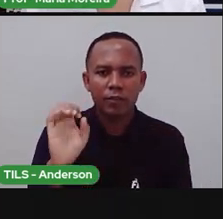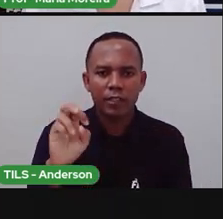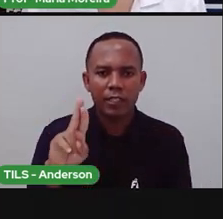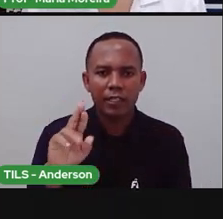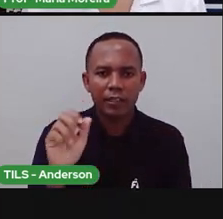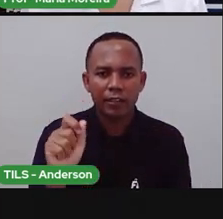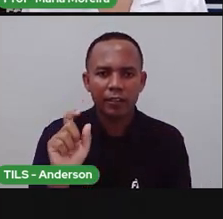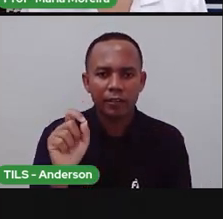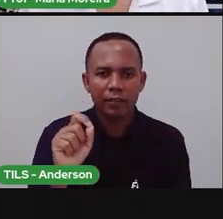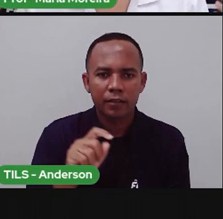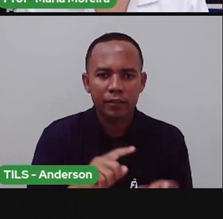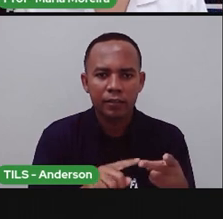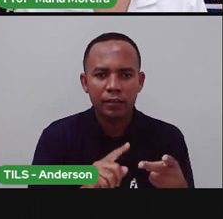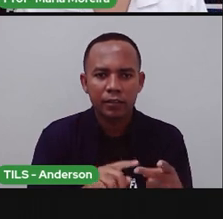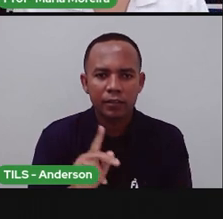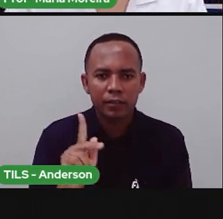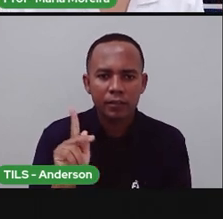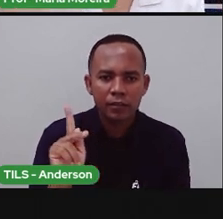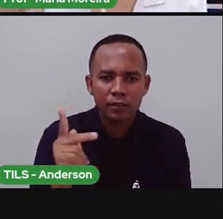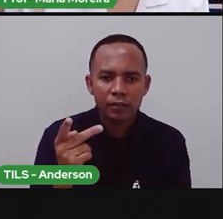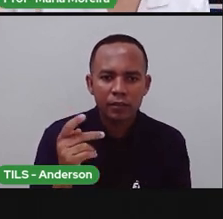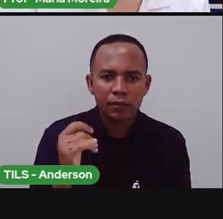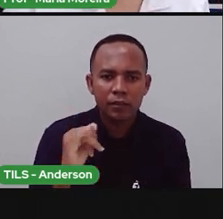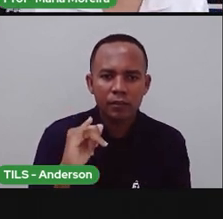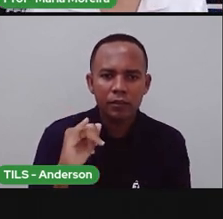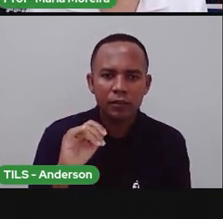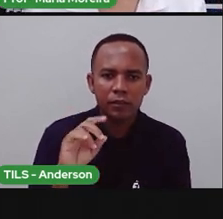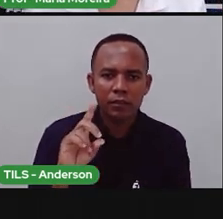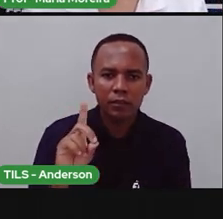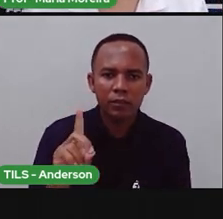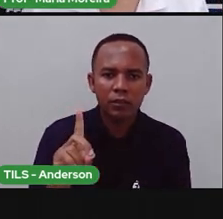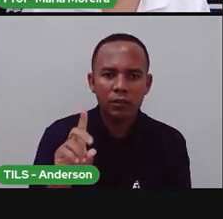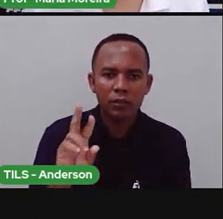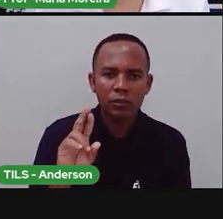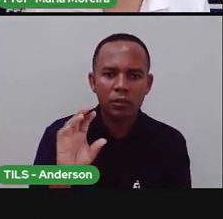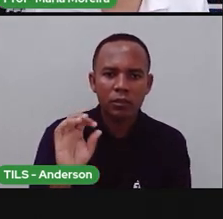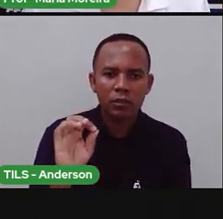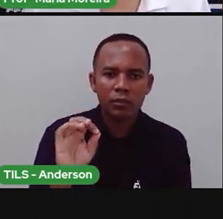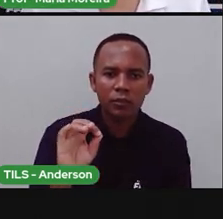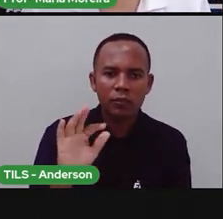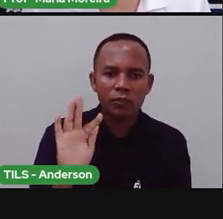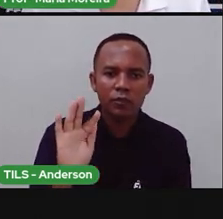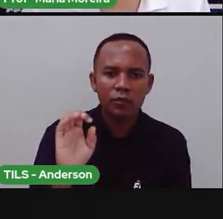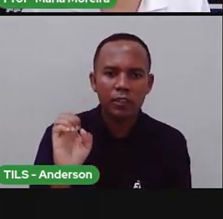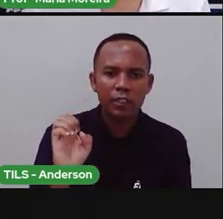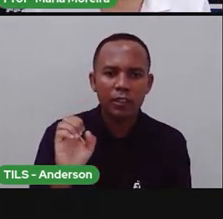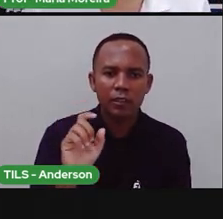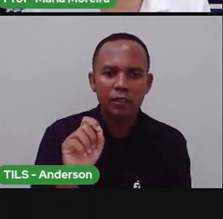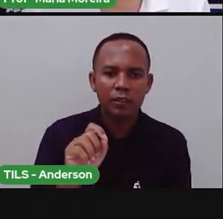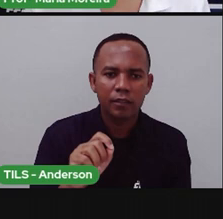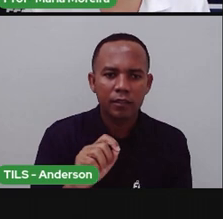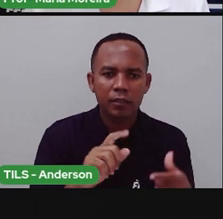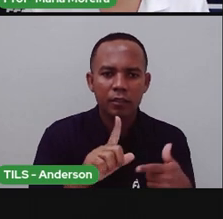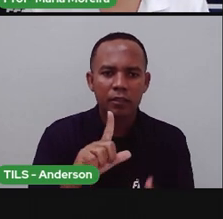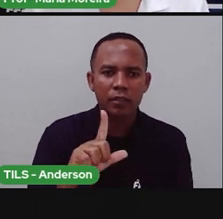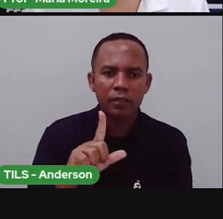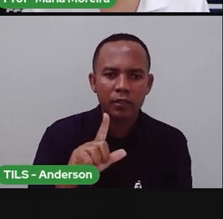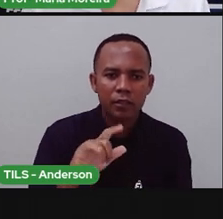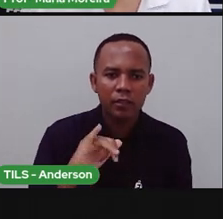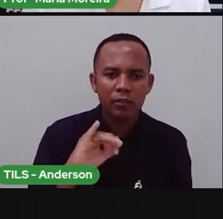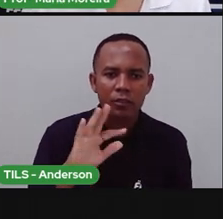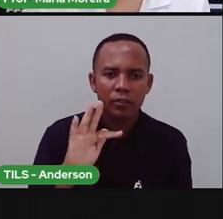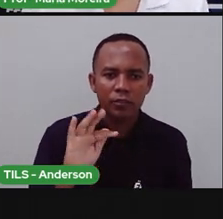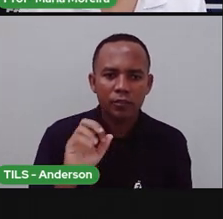estudo da vida. Biosfera, a camada do quê? Da vida. Por que a camada da vida? Porque é onde a gente vive, certo?